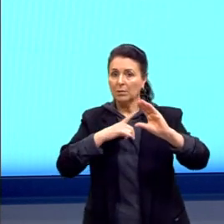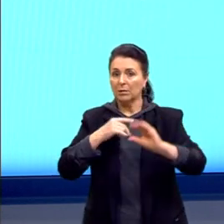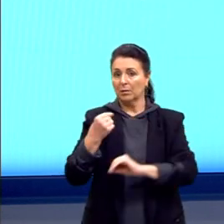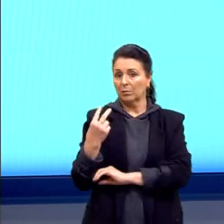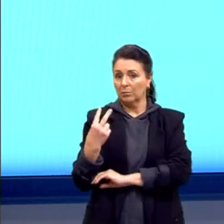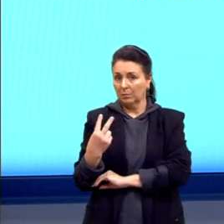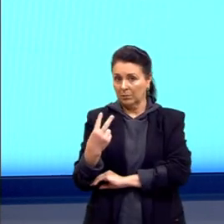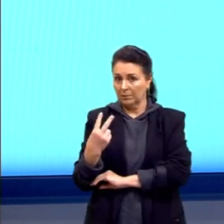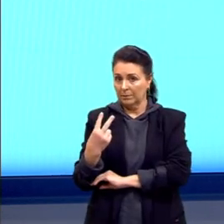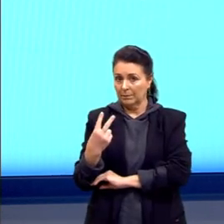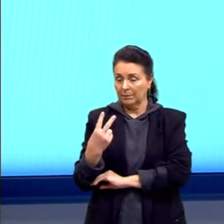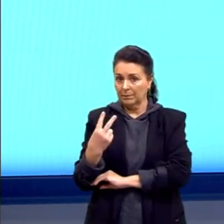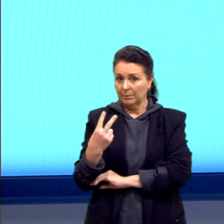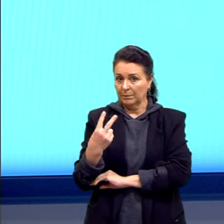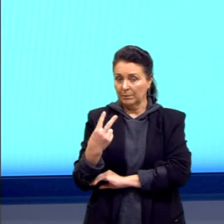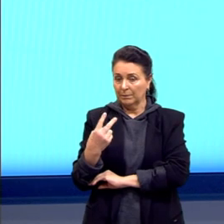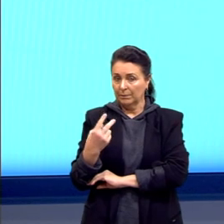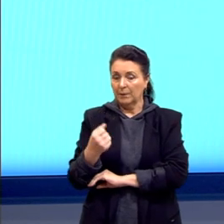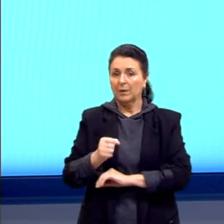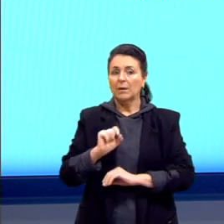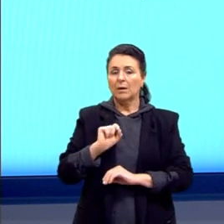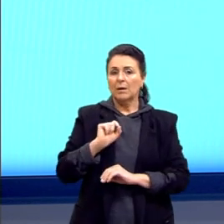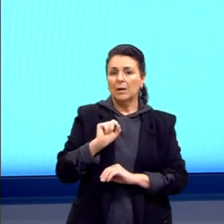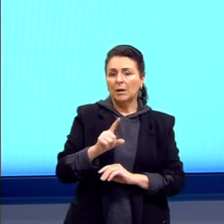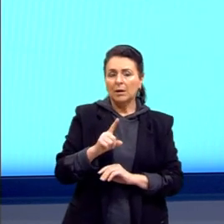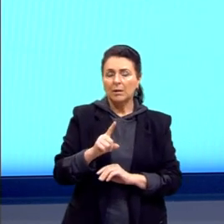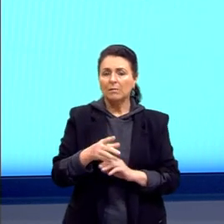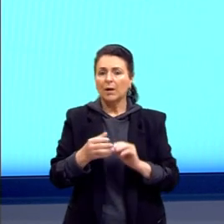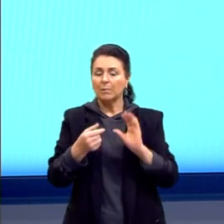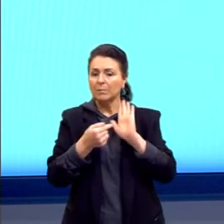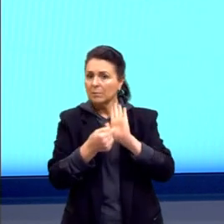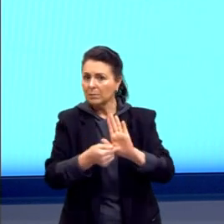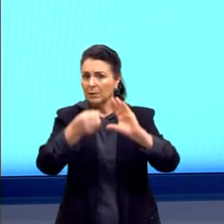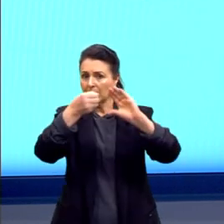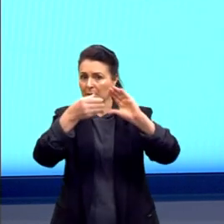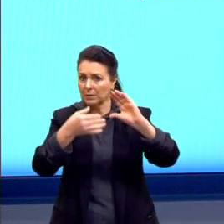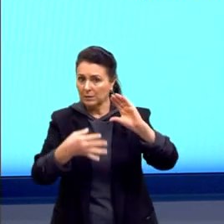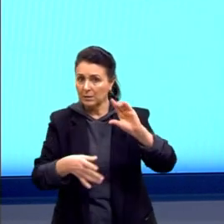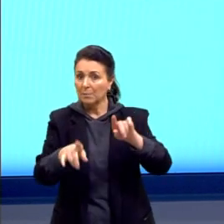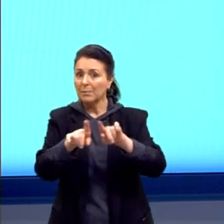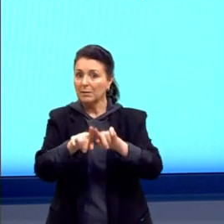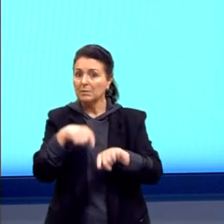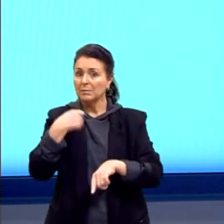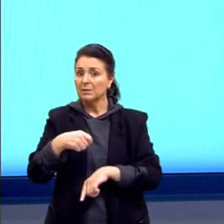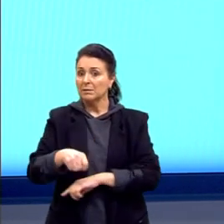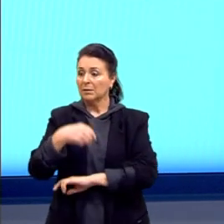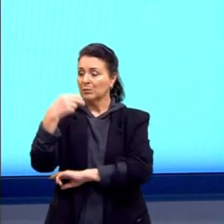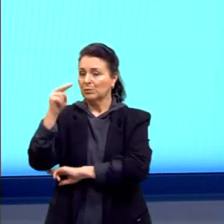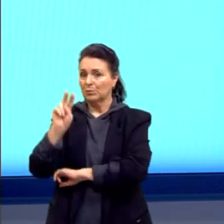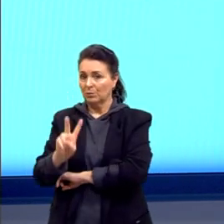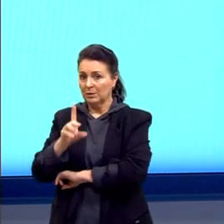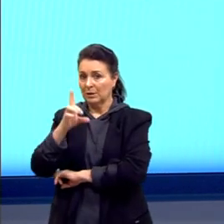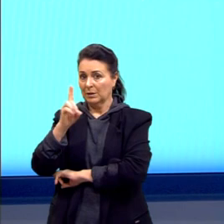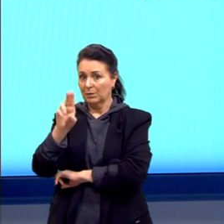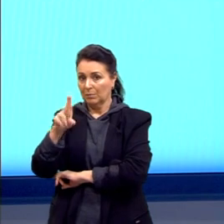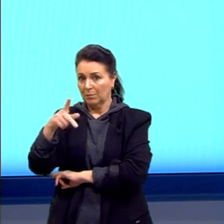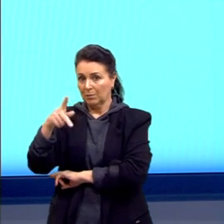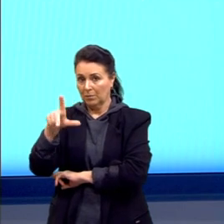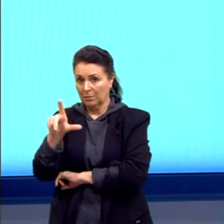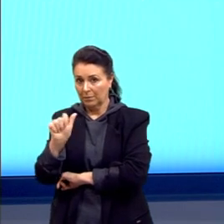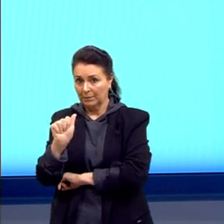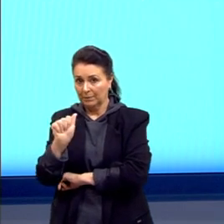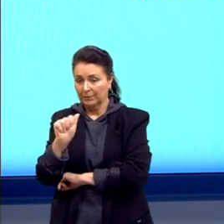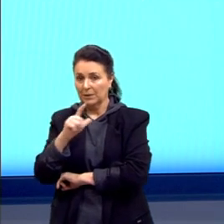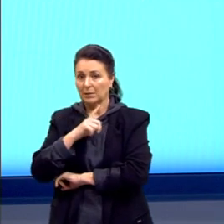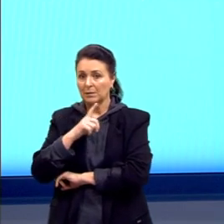dupla. Então, ele vai manifestar a característica só se ele tiver a duplinha lá. Só se for duplinha. Se for, se